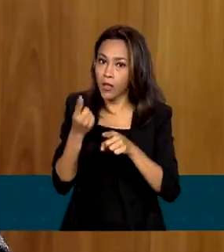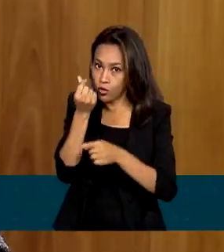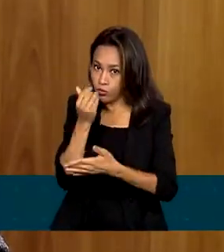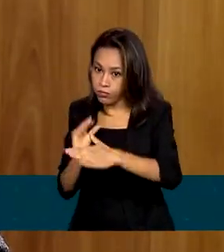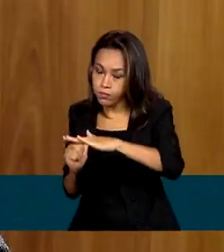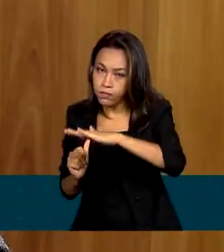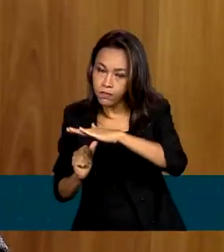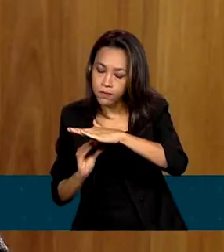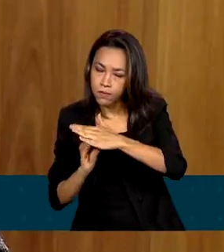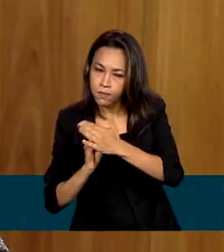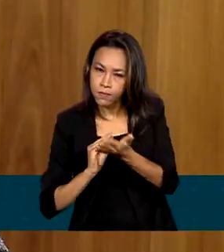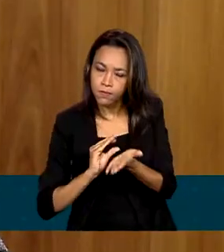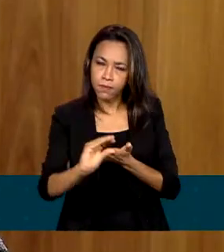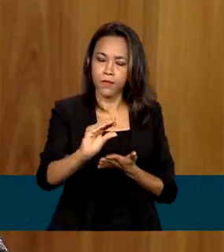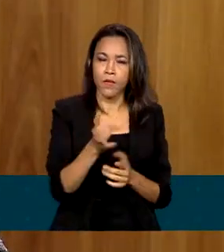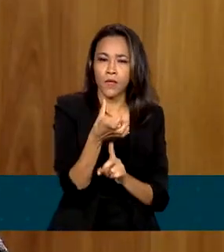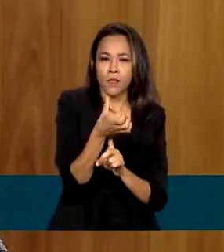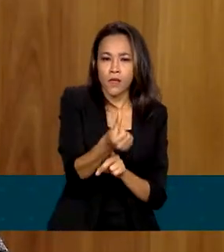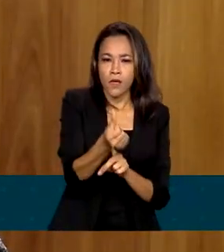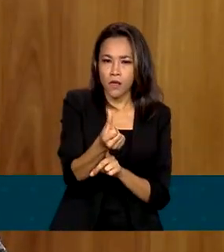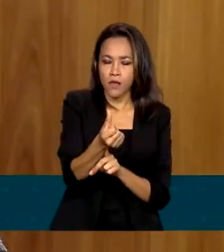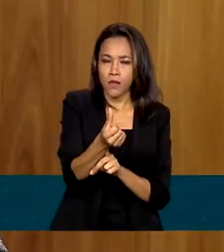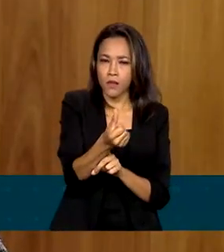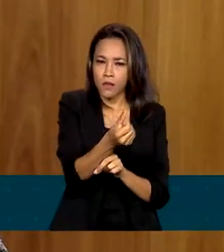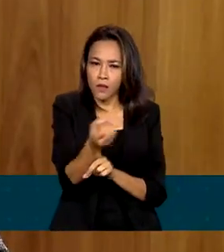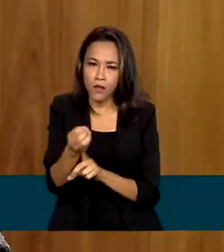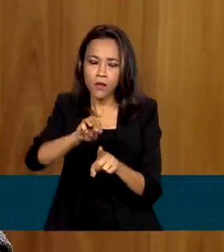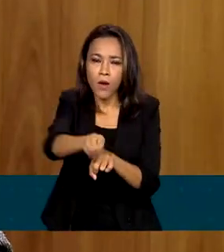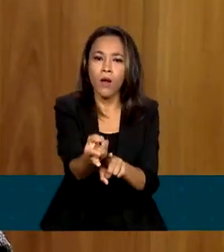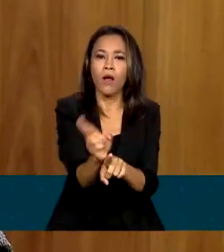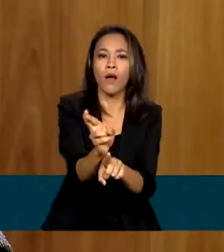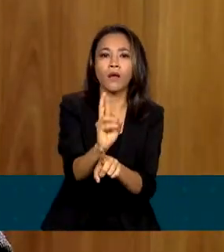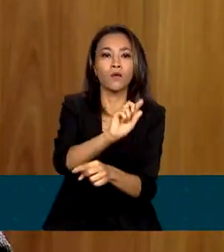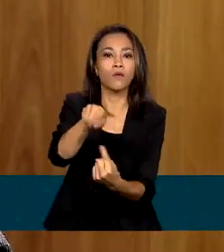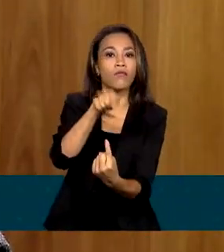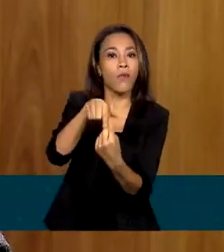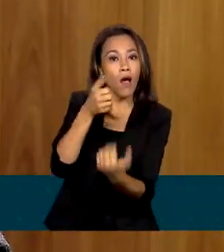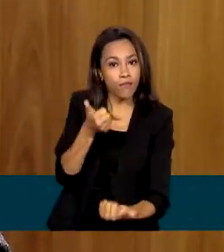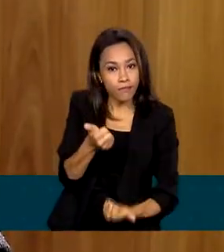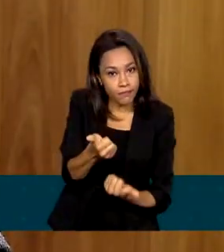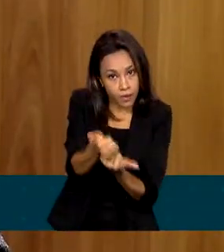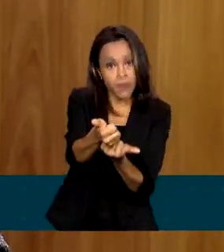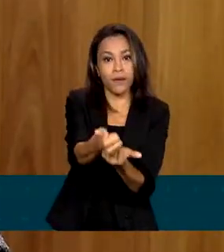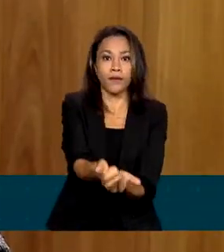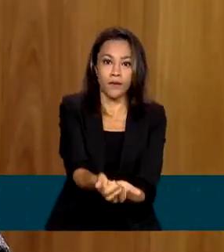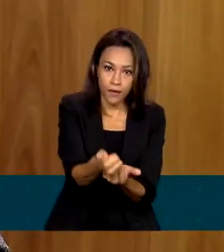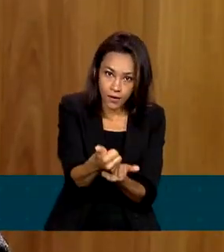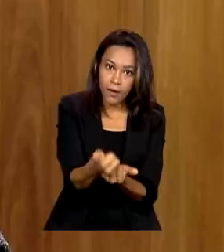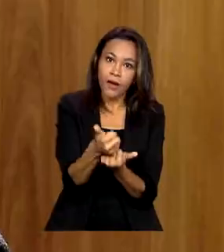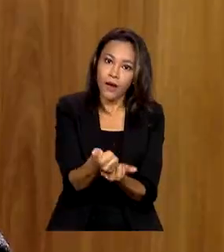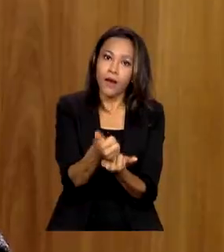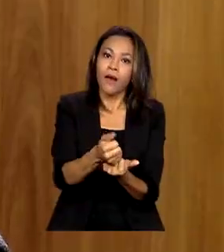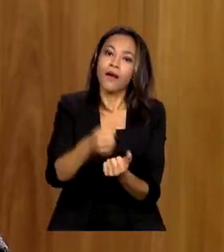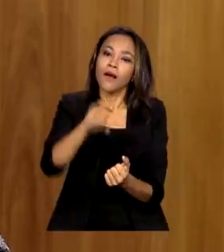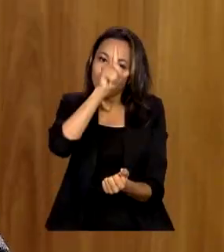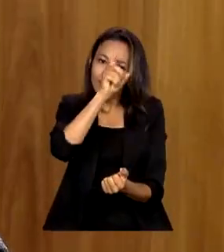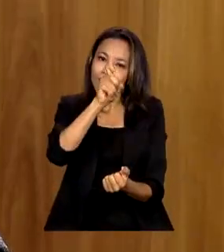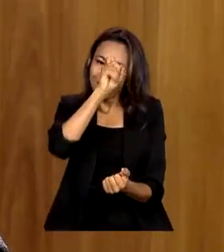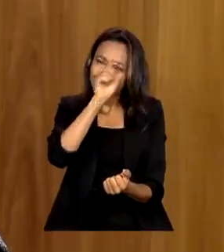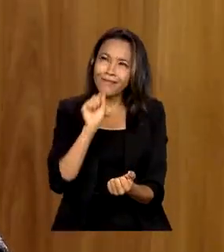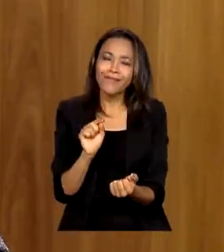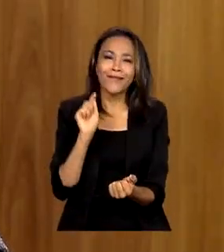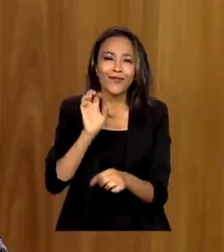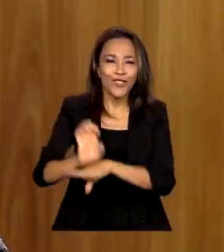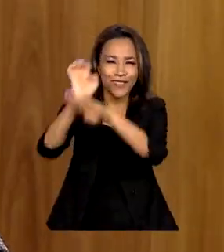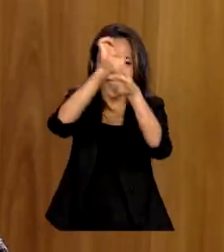ordem de 600 milhões de reais para apoiar exatamente o nosso sistema único de saúde na ponta para a